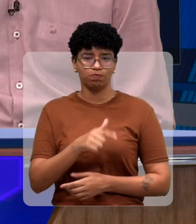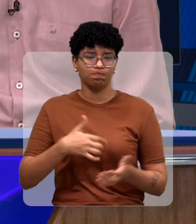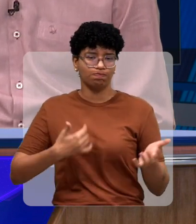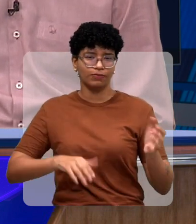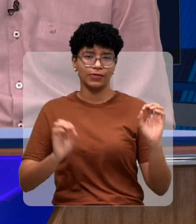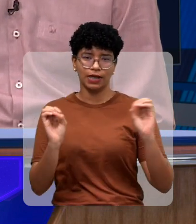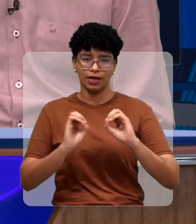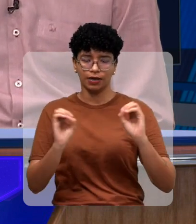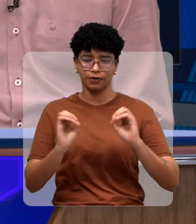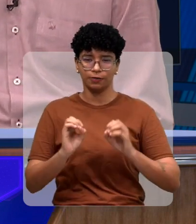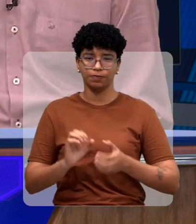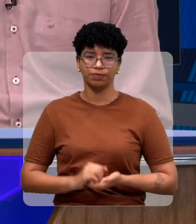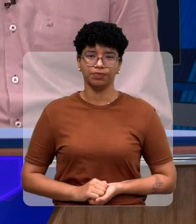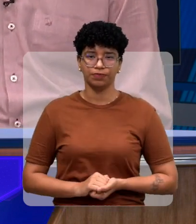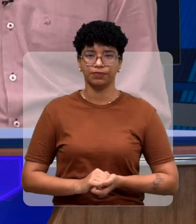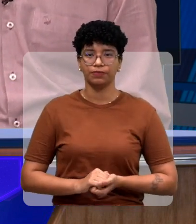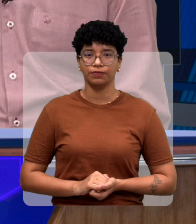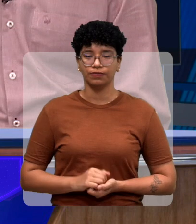não